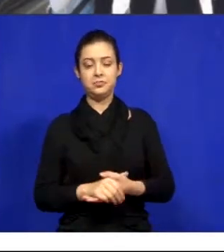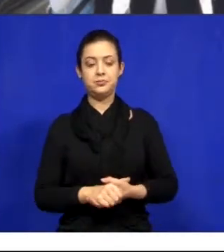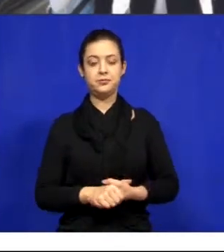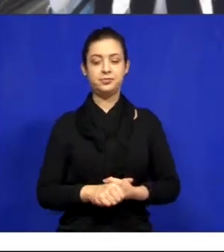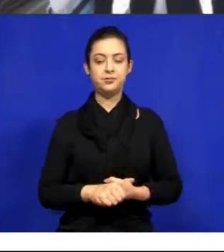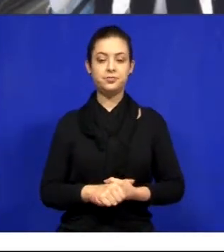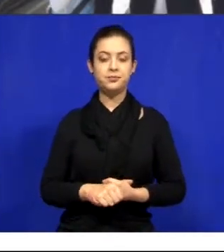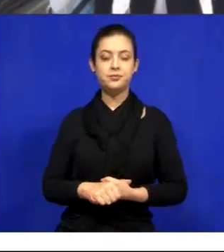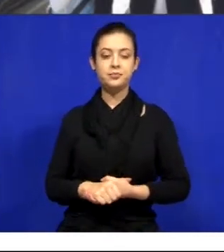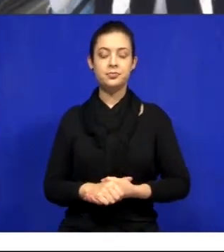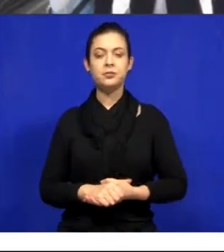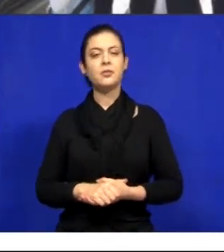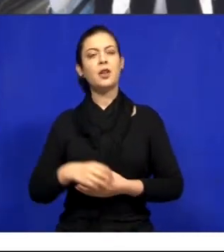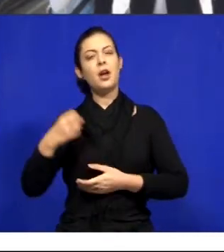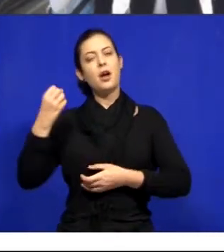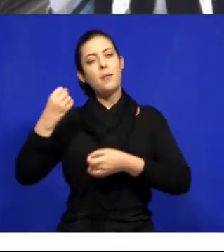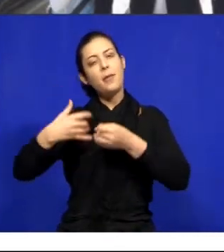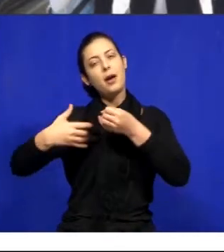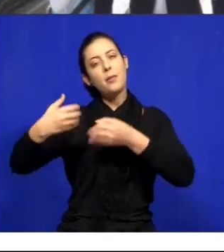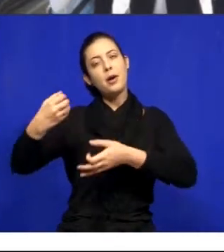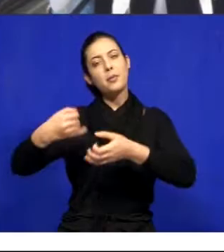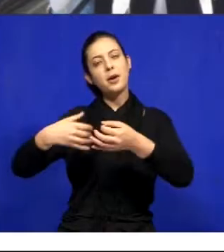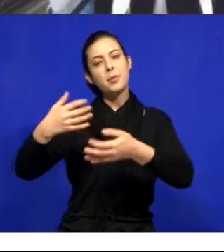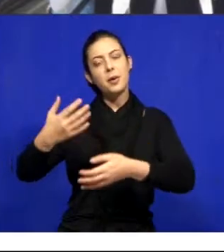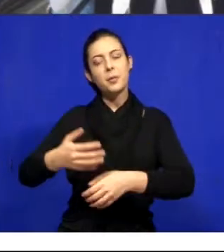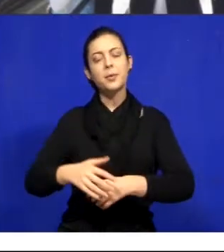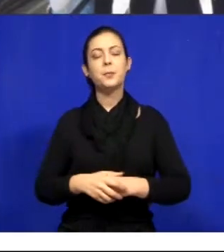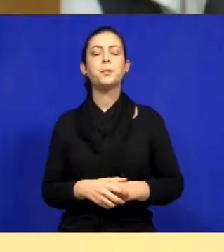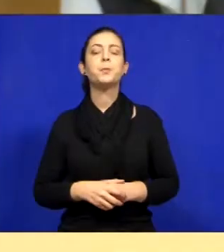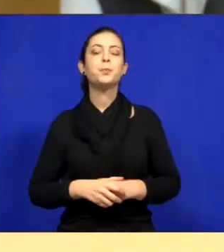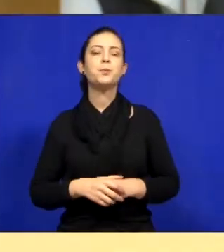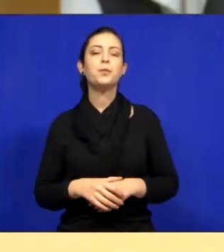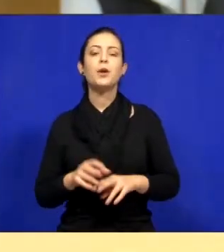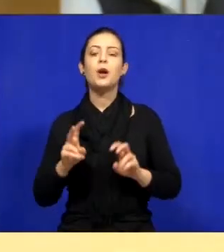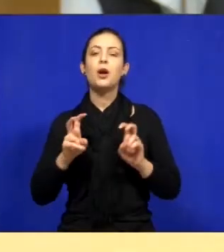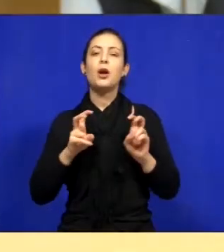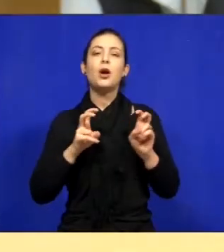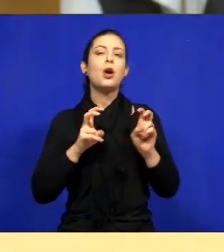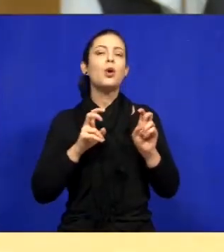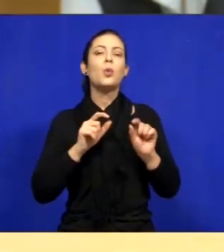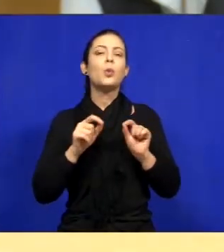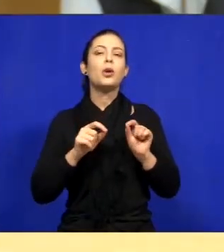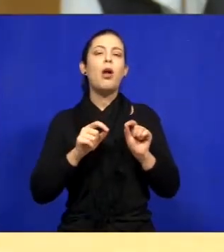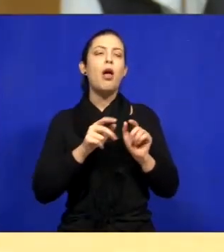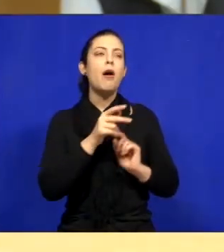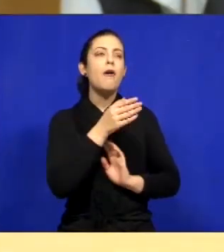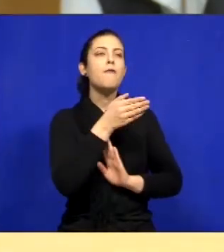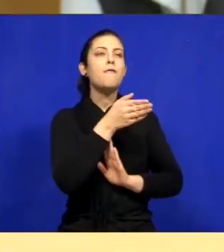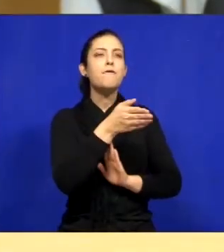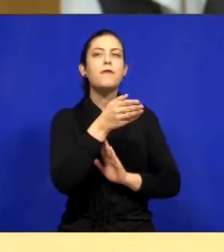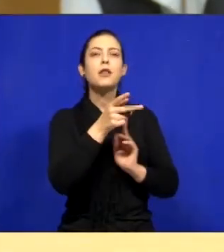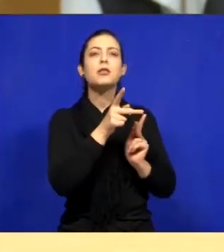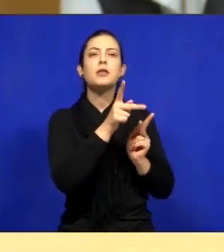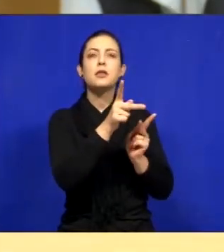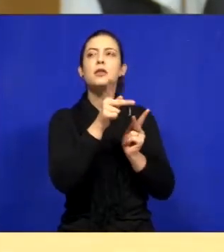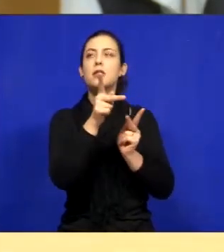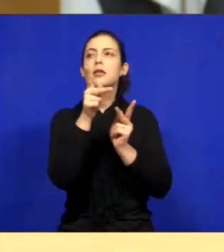Eu tenho falado aqui muito sobre as visitas nos bairros, mas